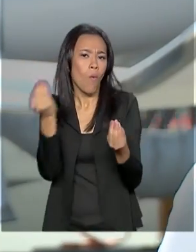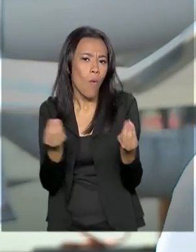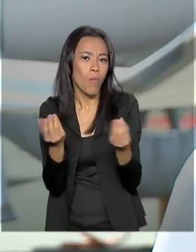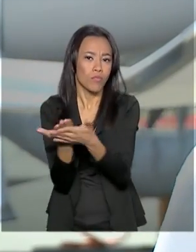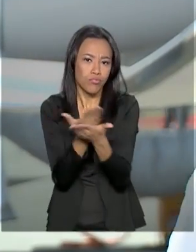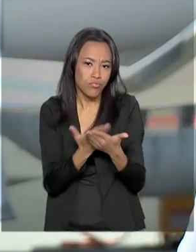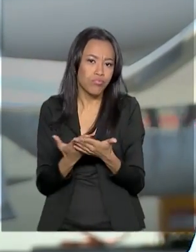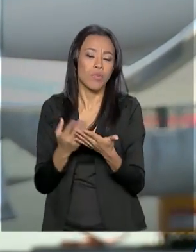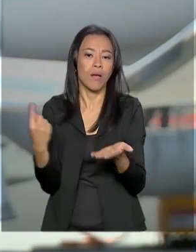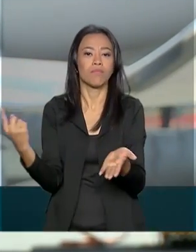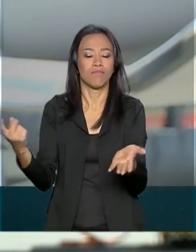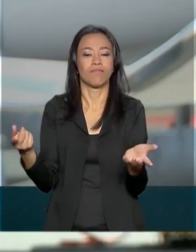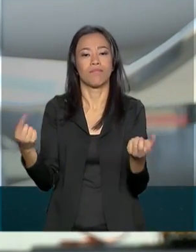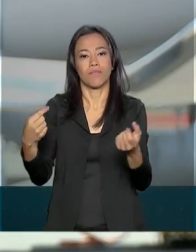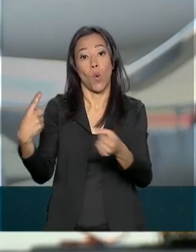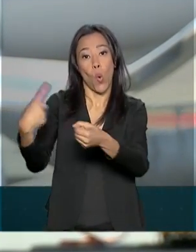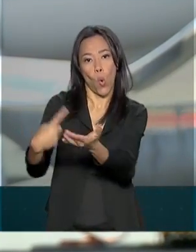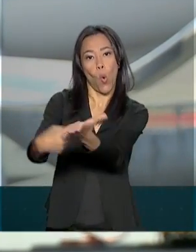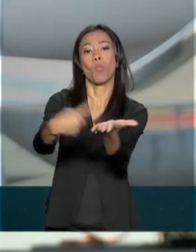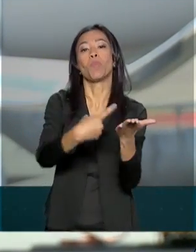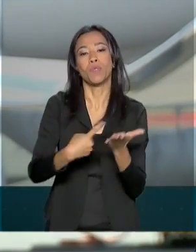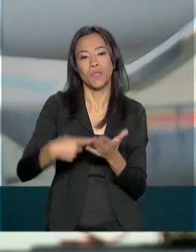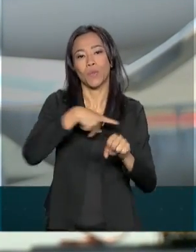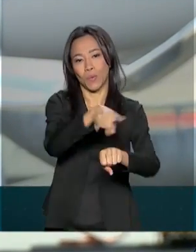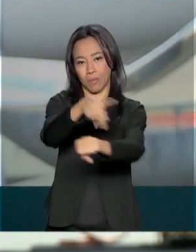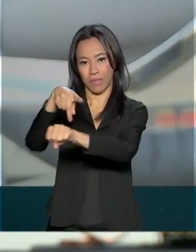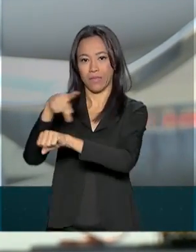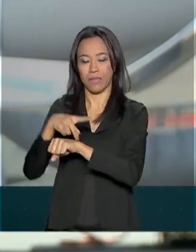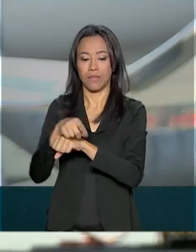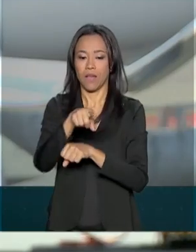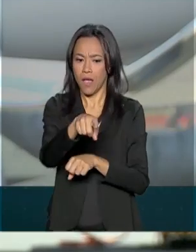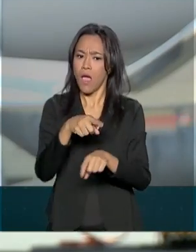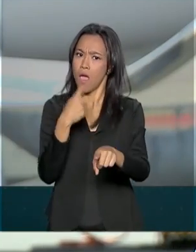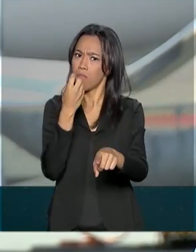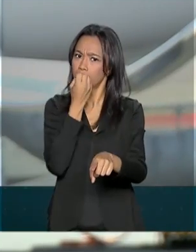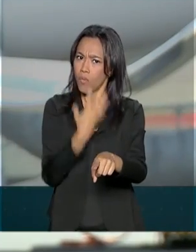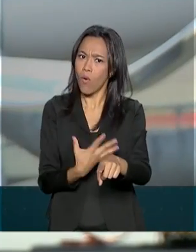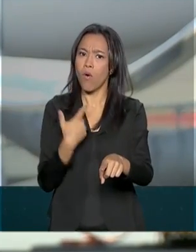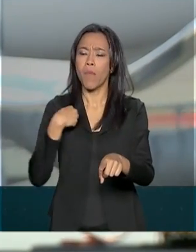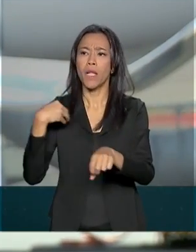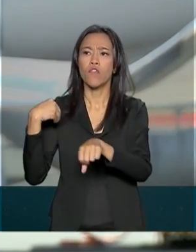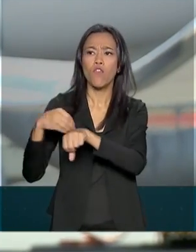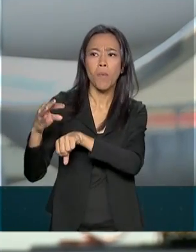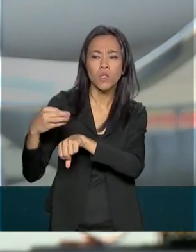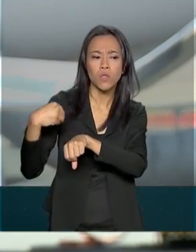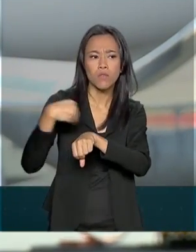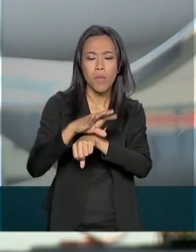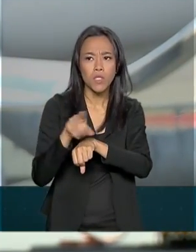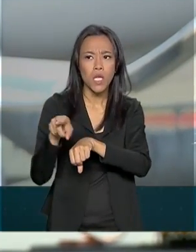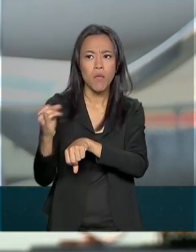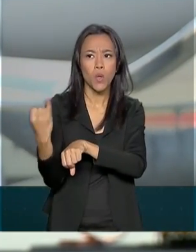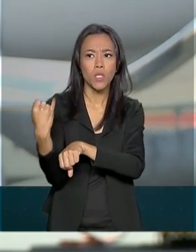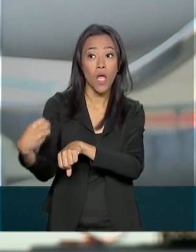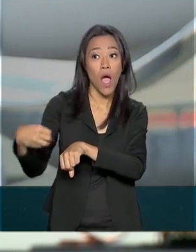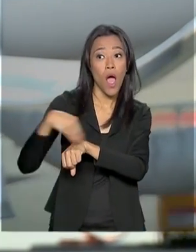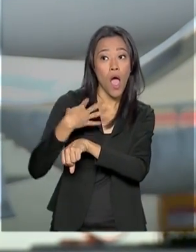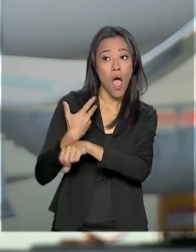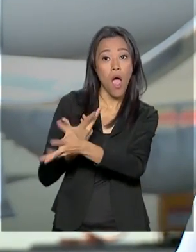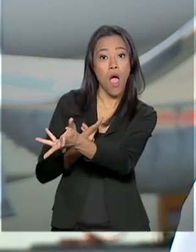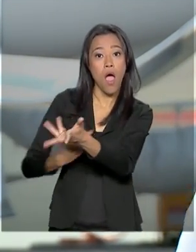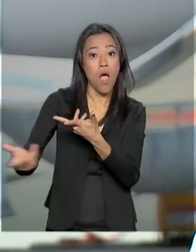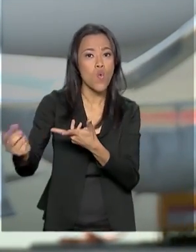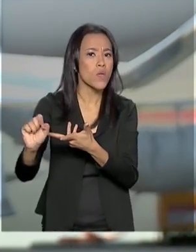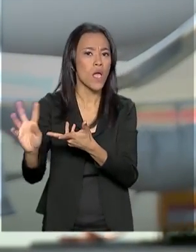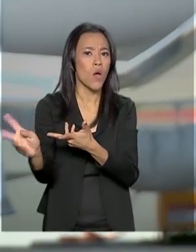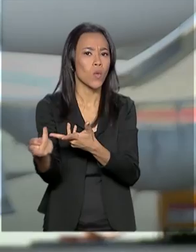É uma oportunidade muito interessante que os países têm de se juntarem para prover informações que são muito importantes para nós entendermos o que